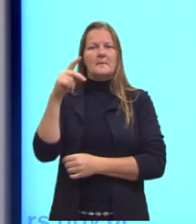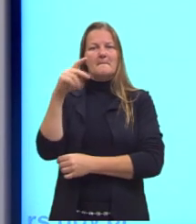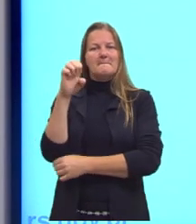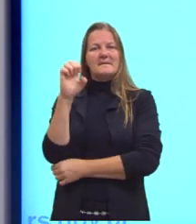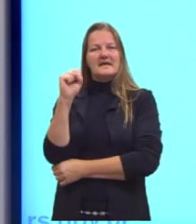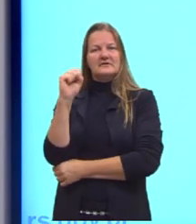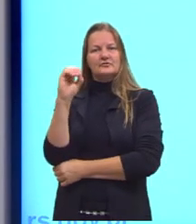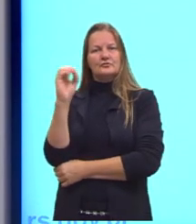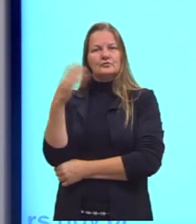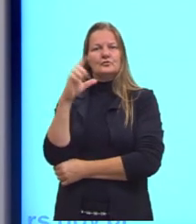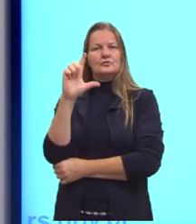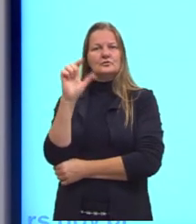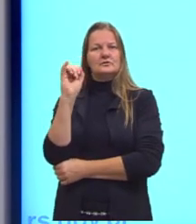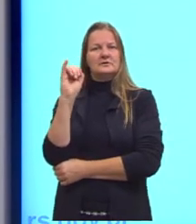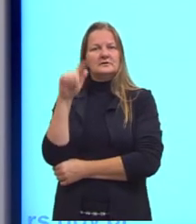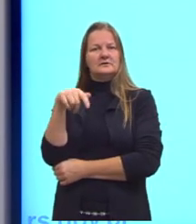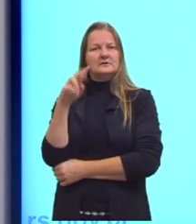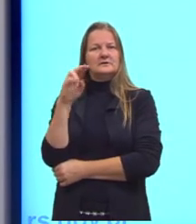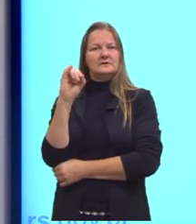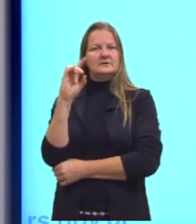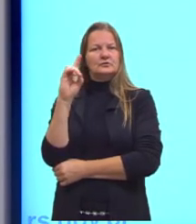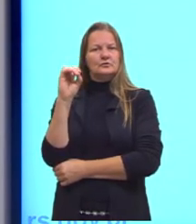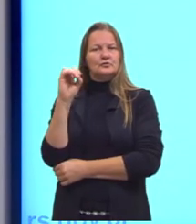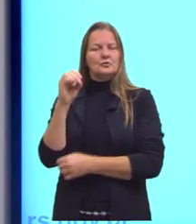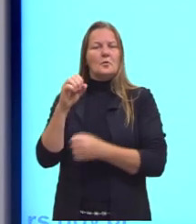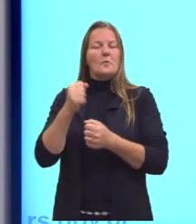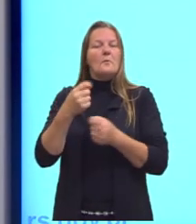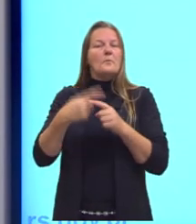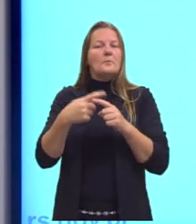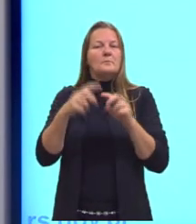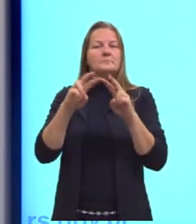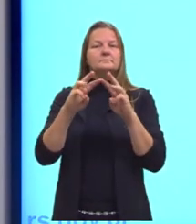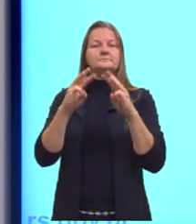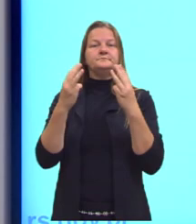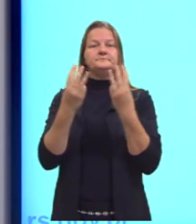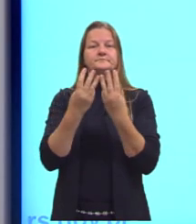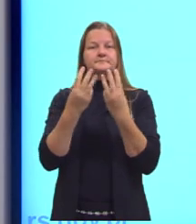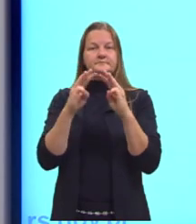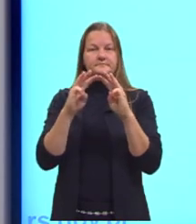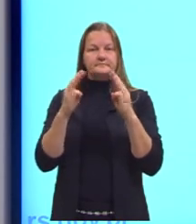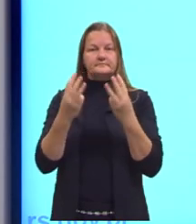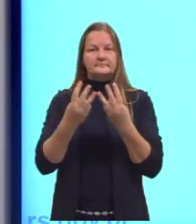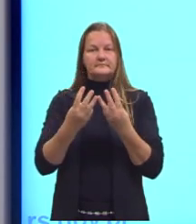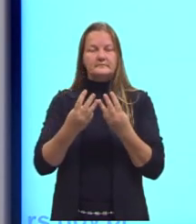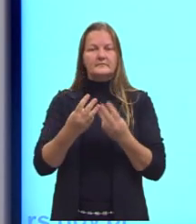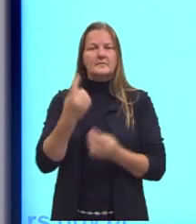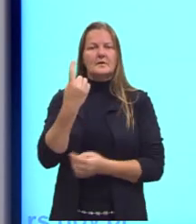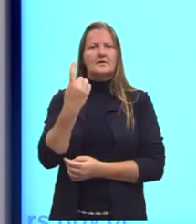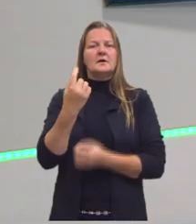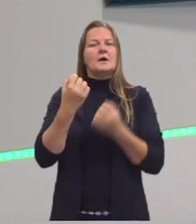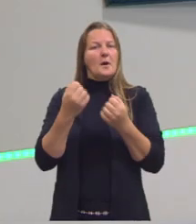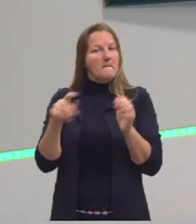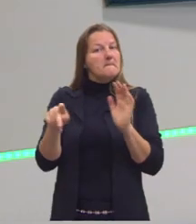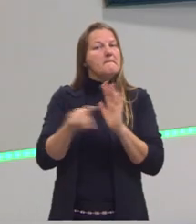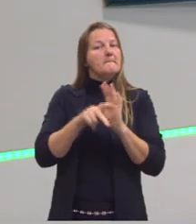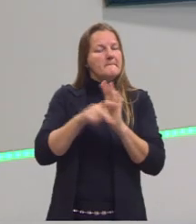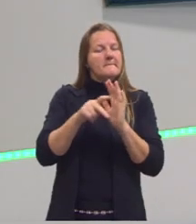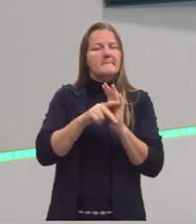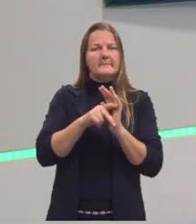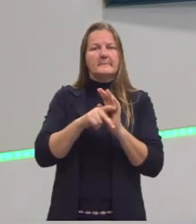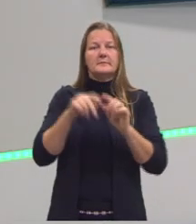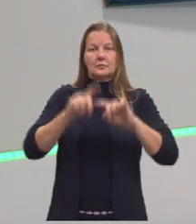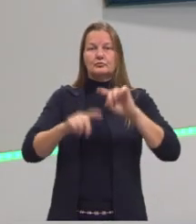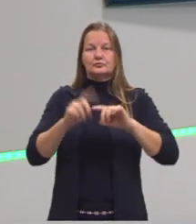líquido. Bom, mas a gente já viu que a massa, justamente esse quilograma é a massa, é a quantidade de